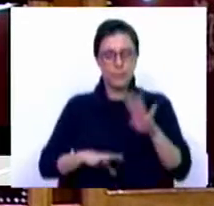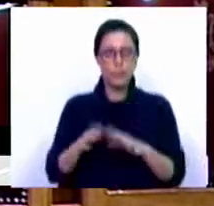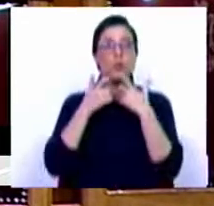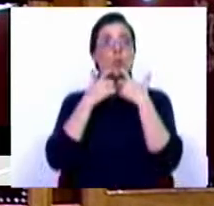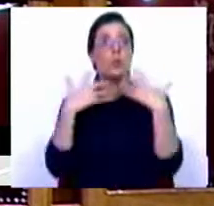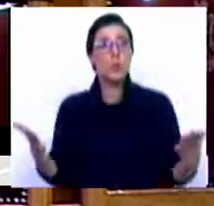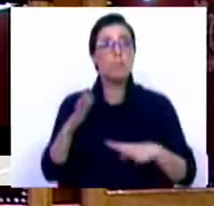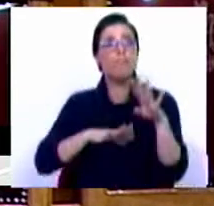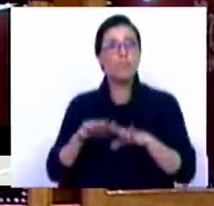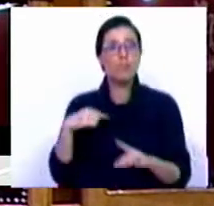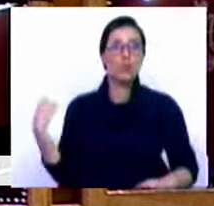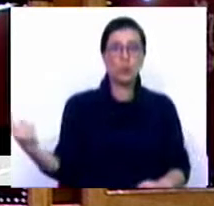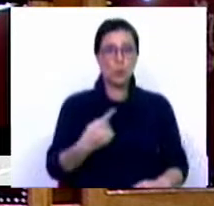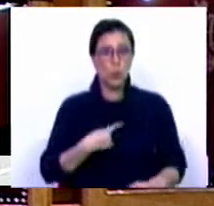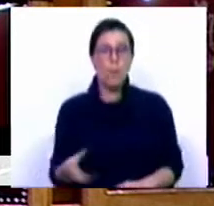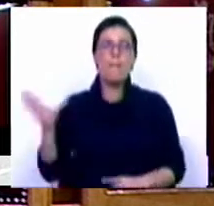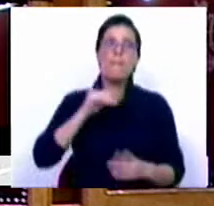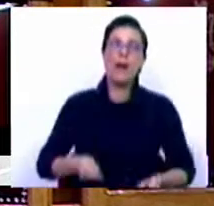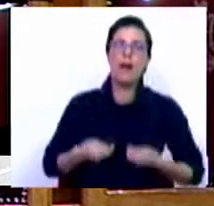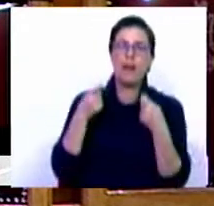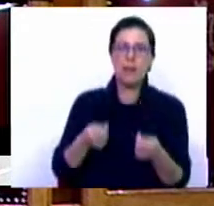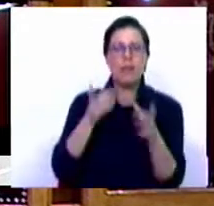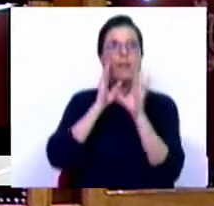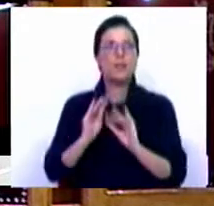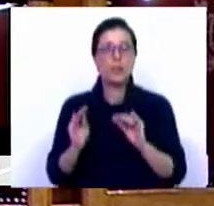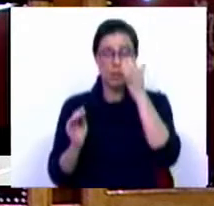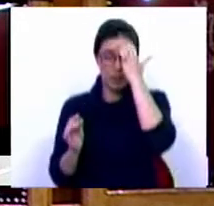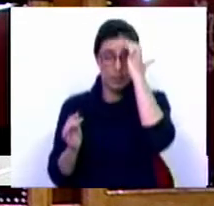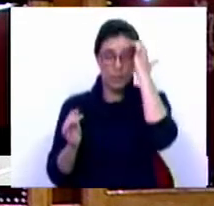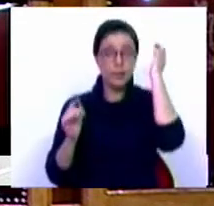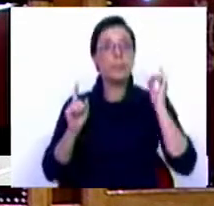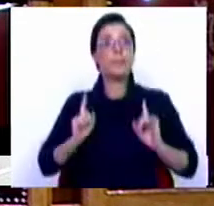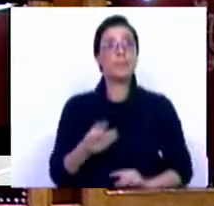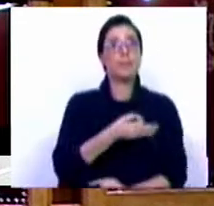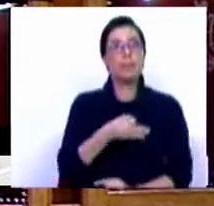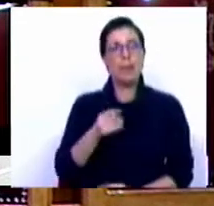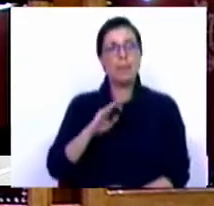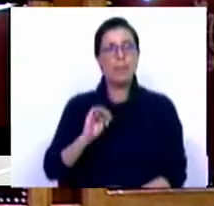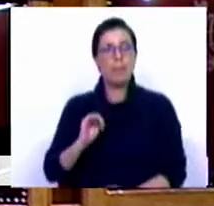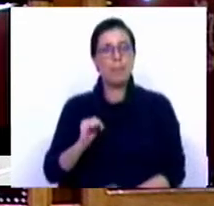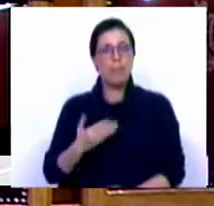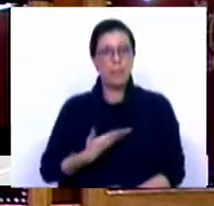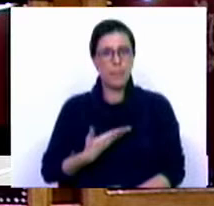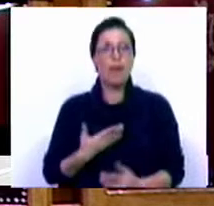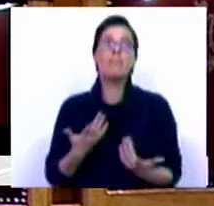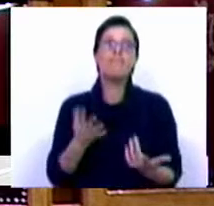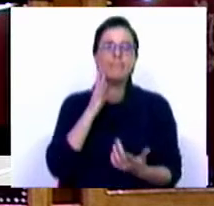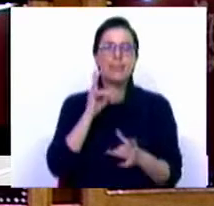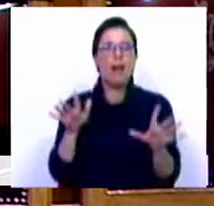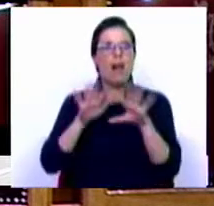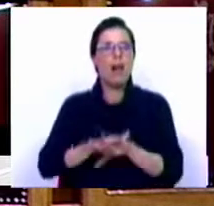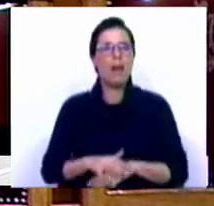todo este caminho entre todos com maior investimento na educação. E é isto que o PPD-PSD tenta, de certa forma,